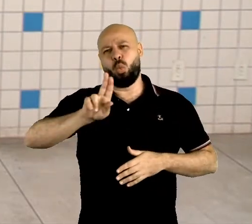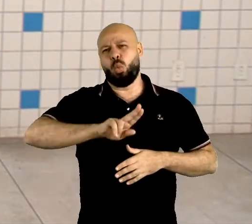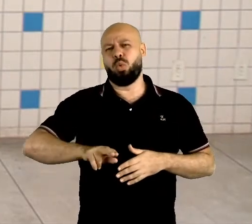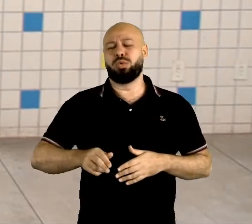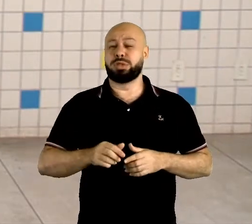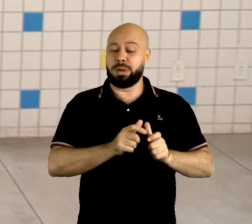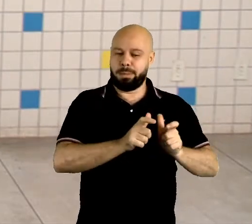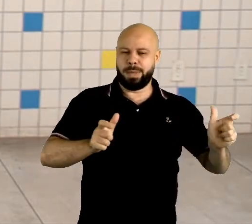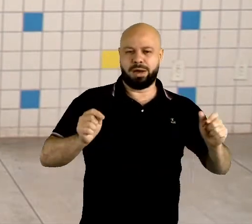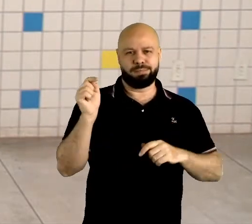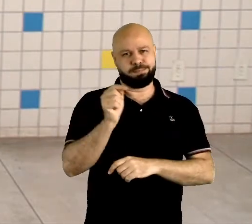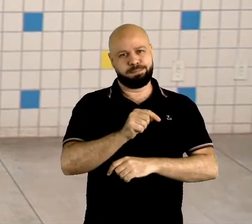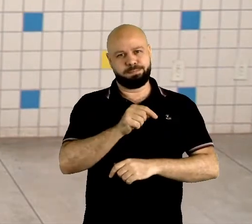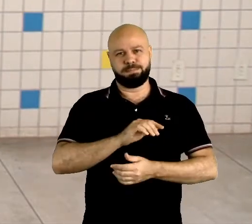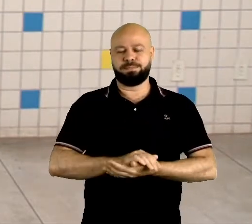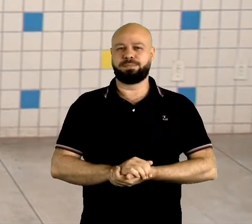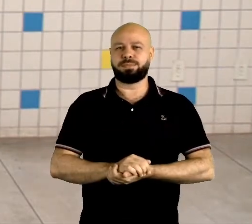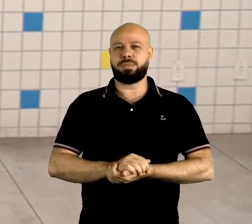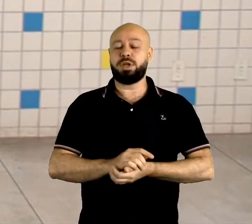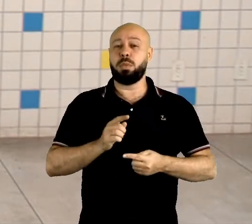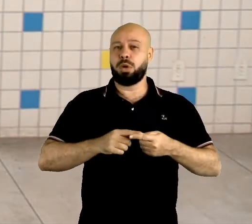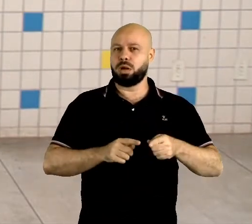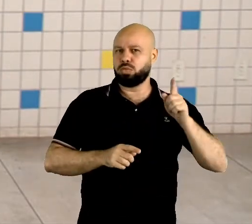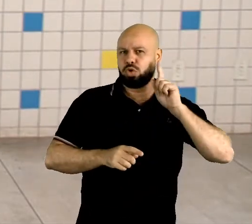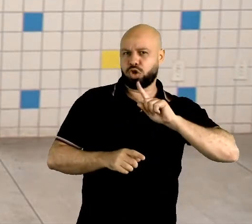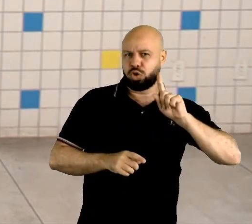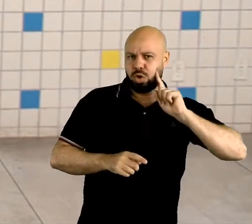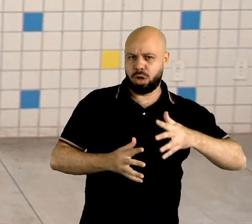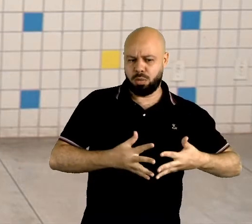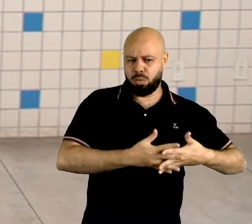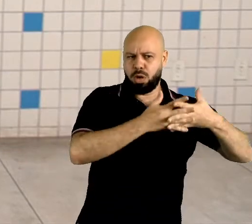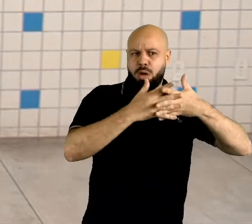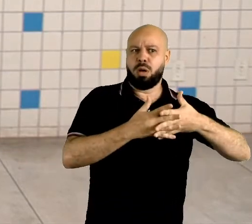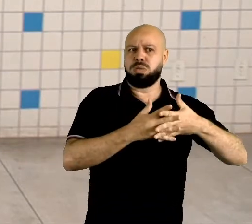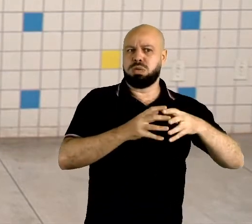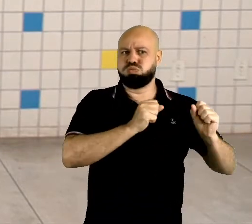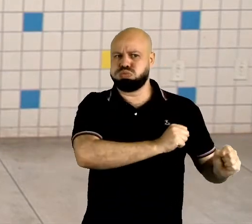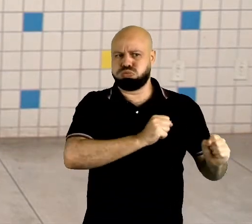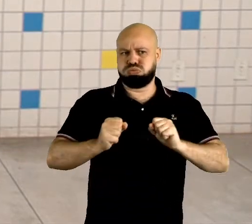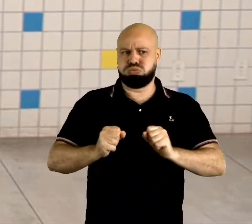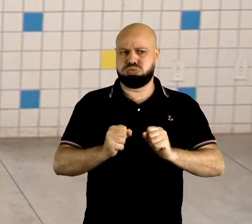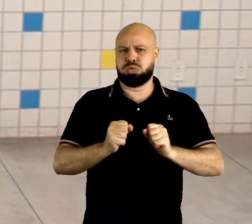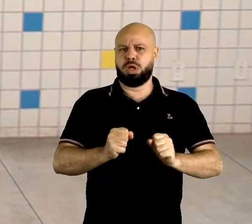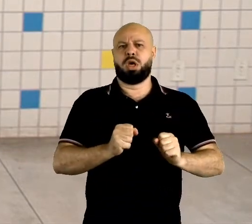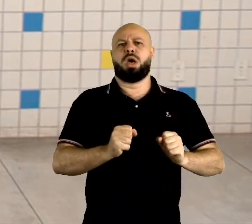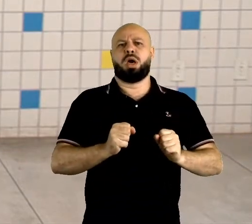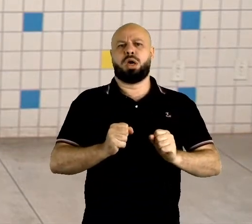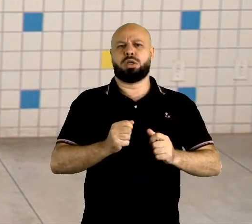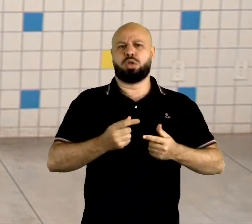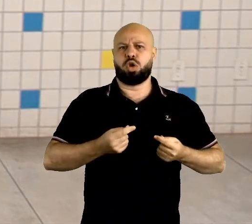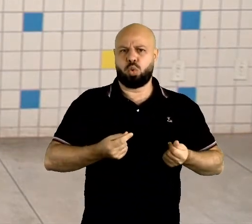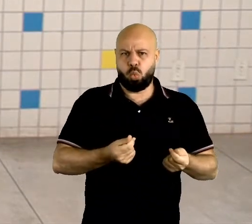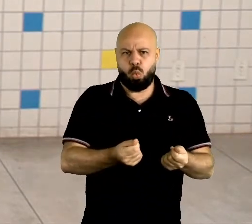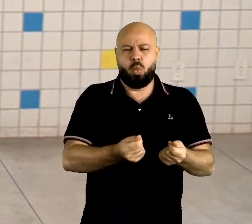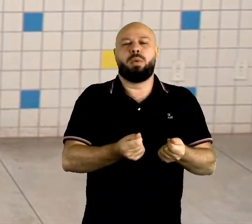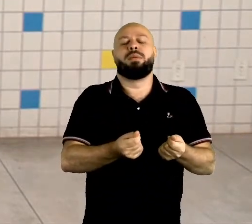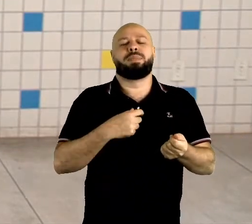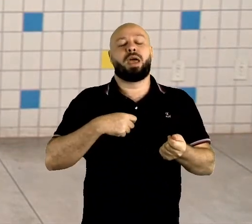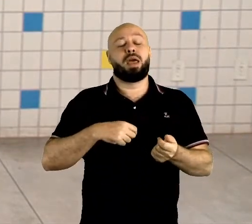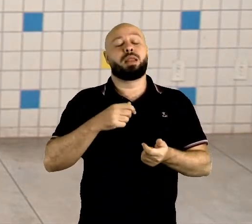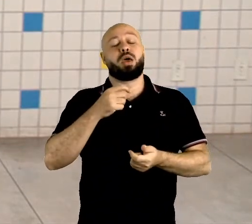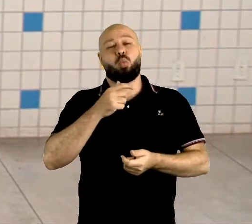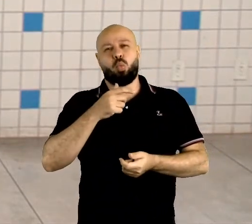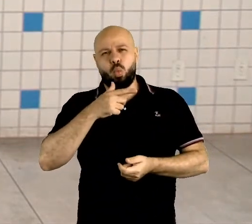como eu falei para vocês, os Estados Unidos, na aula passada, é uma grande potência mundial. E devido ao seu poderio, o inglês tem se